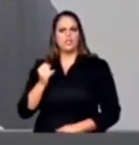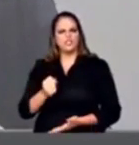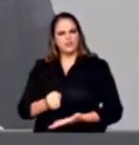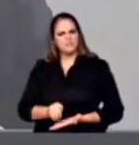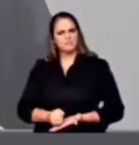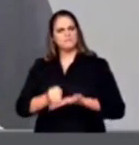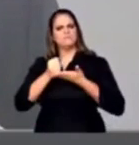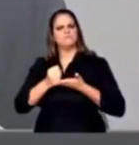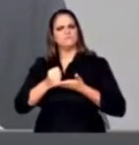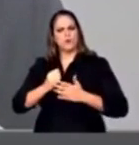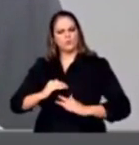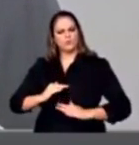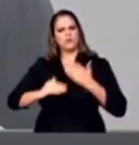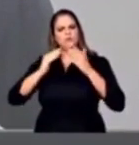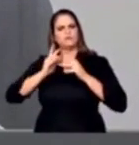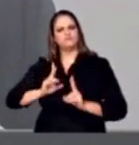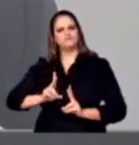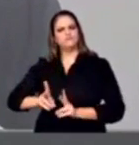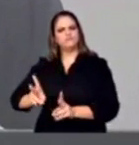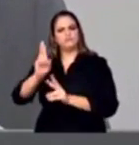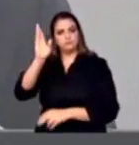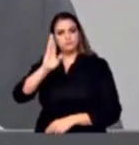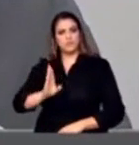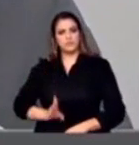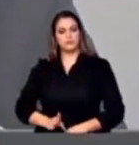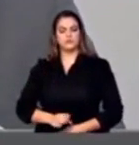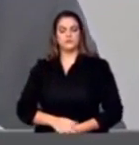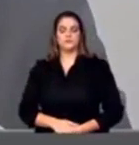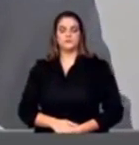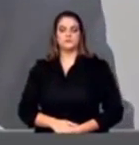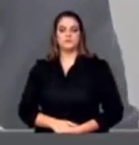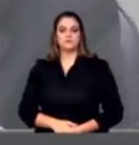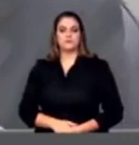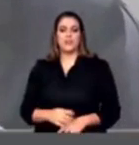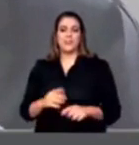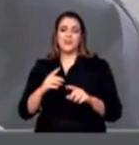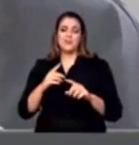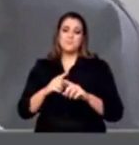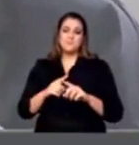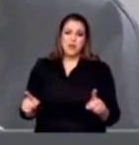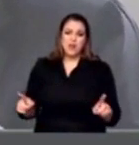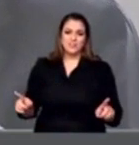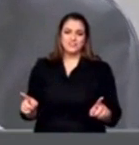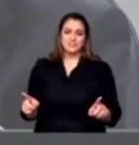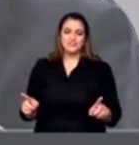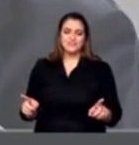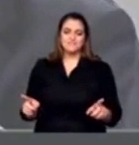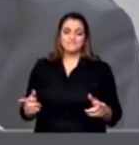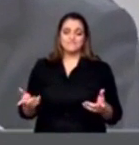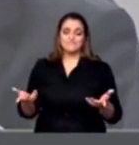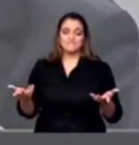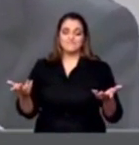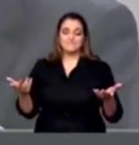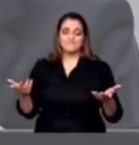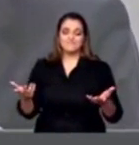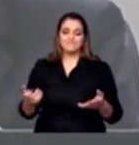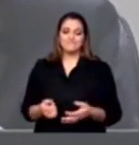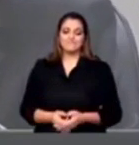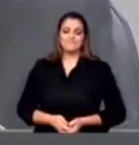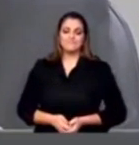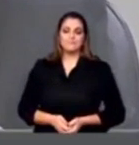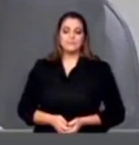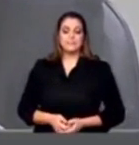sustentável do nosso país. Só que o governo Dilma, com práticas temerárias,